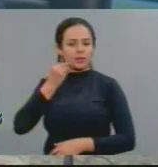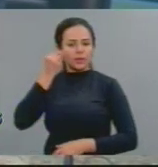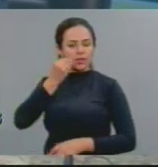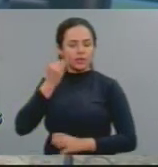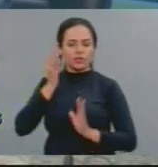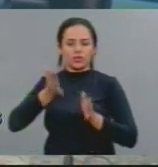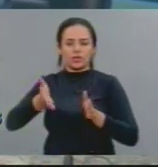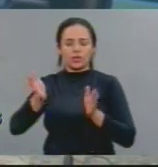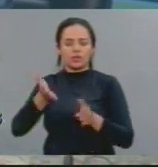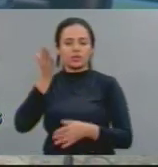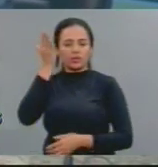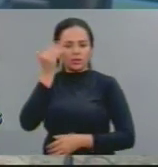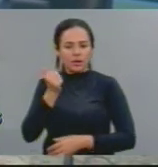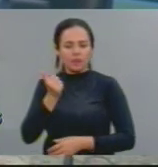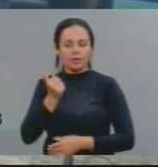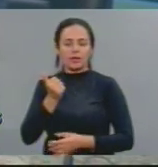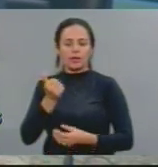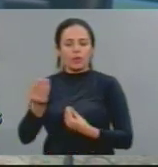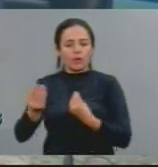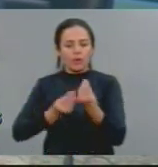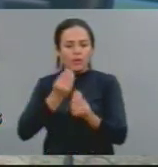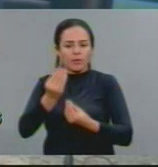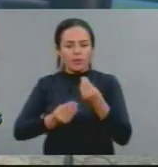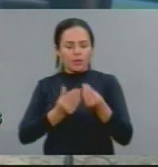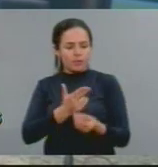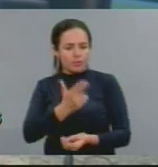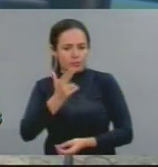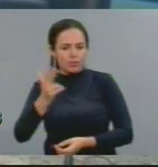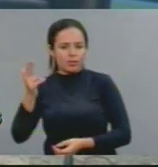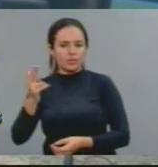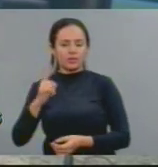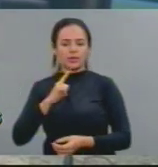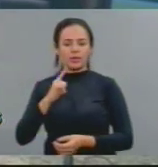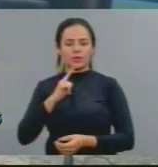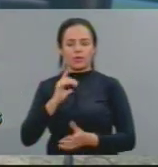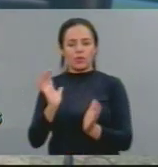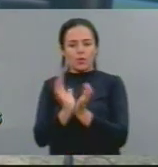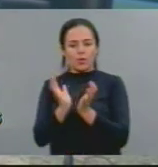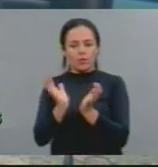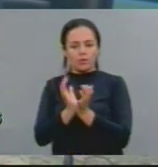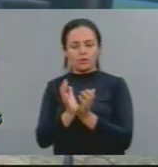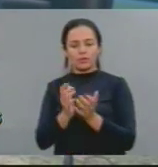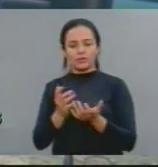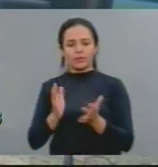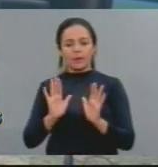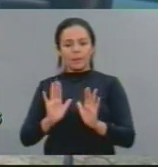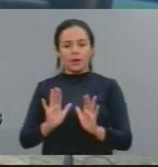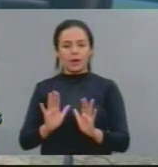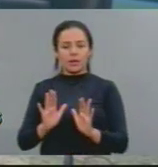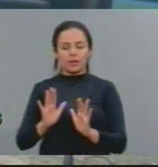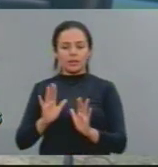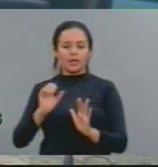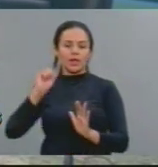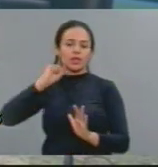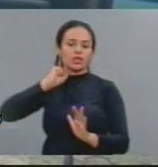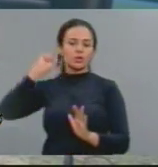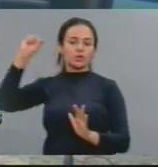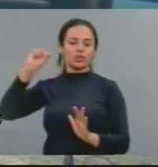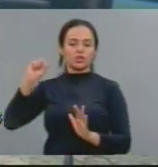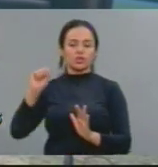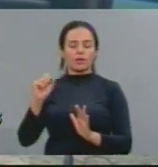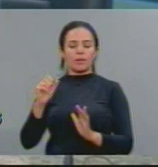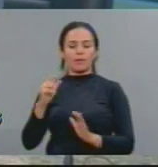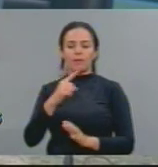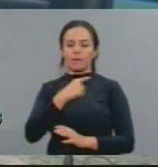peculiaridade de quem lida com esse tipo de crime de pistolagem, e, comumente, a gente não tem registro de nenhum pistoleiro que anda se suicidando. Mas a gente